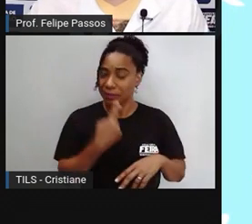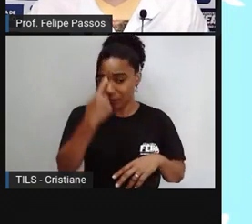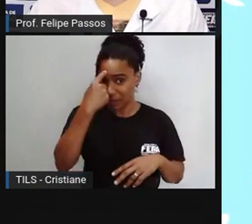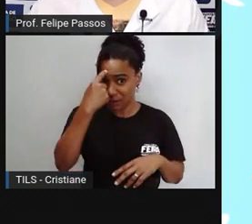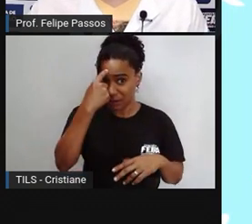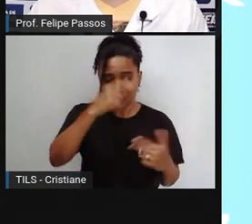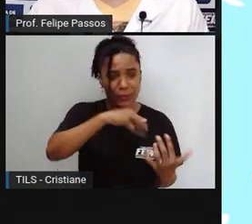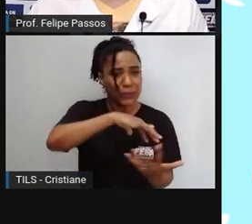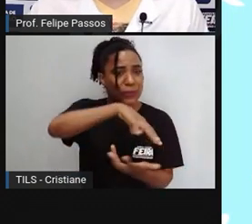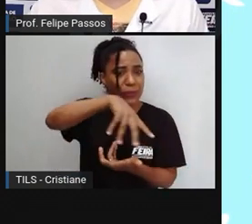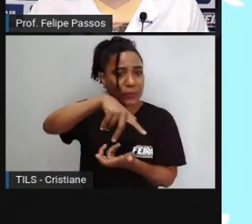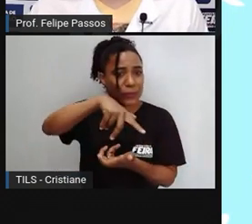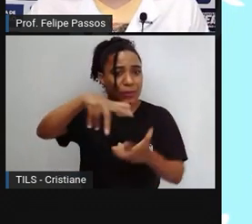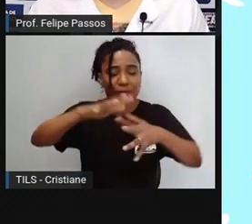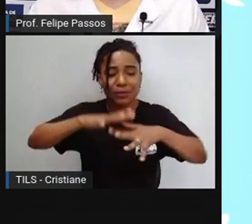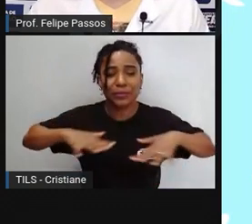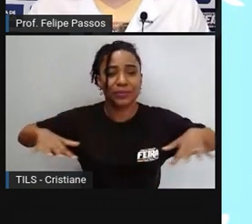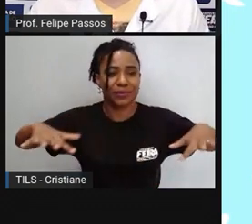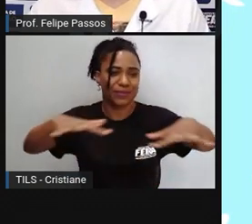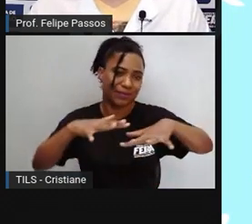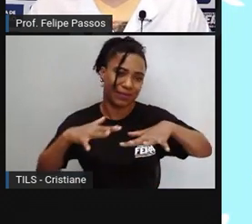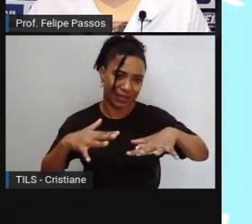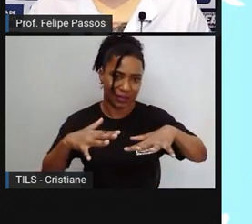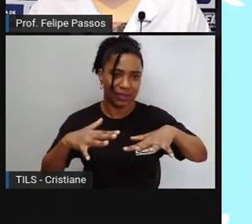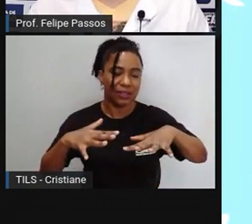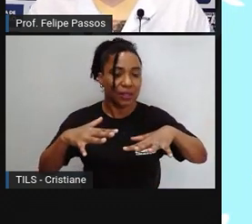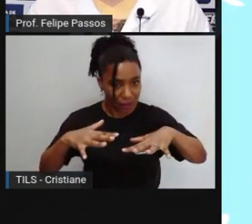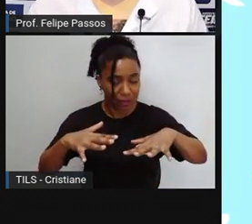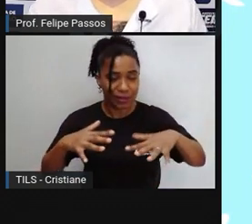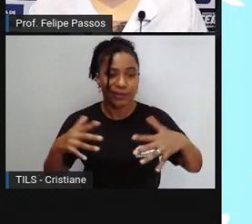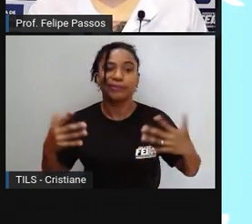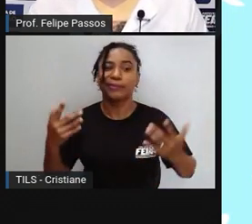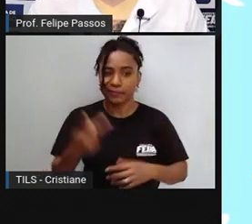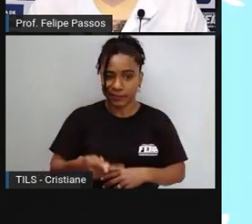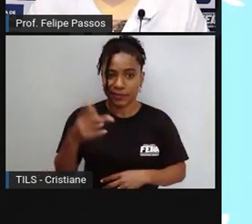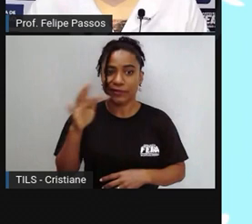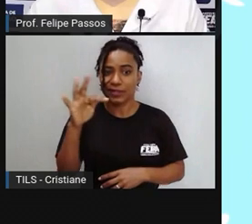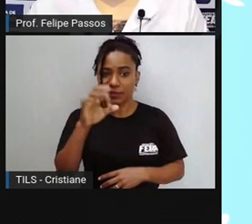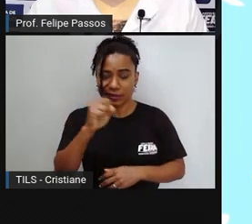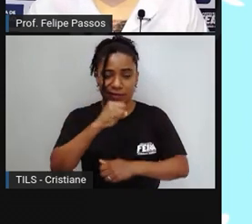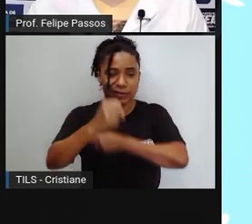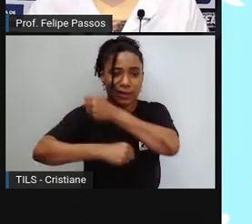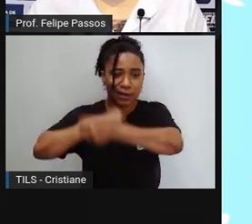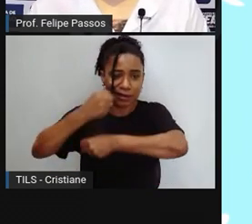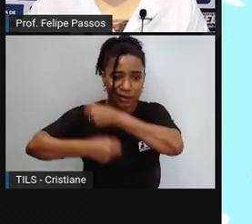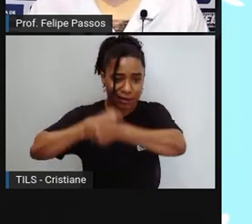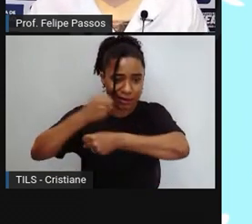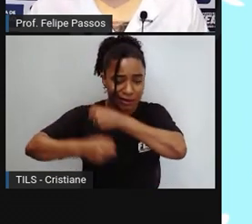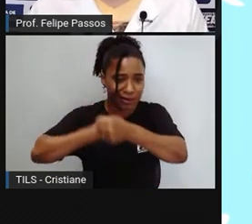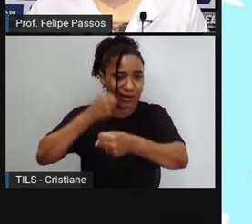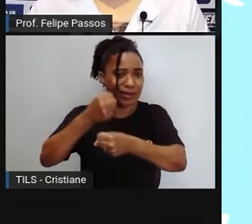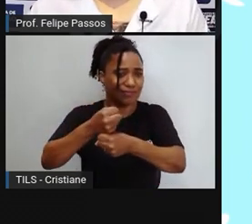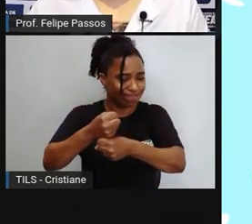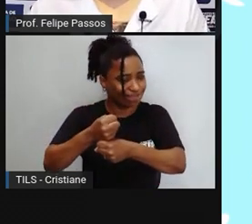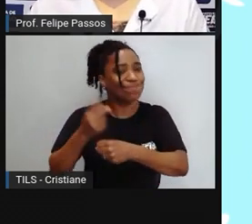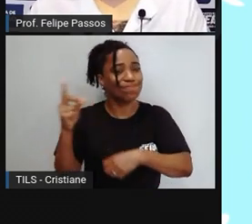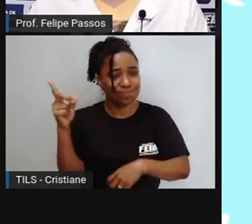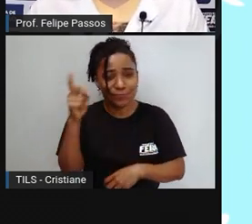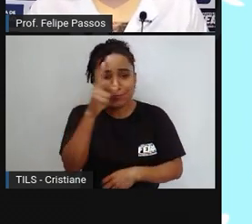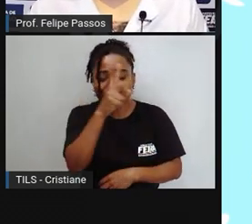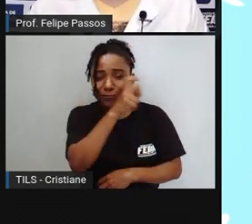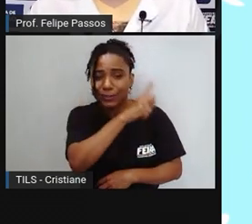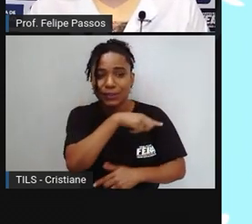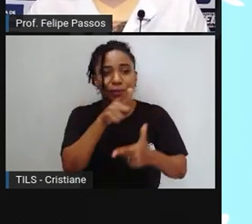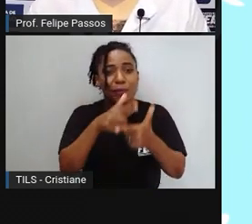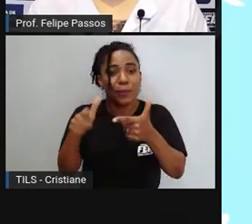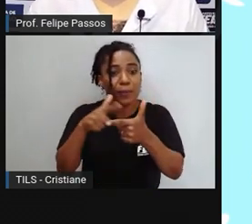a nossa cidade, especificamente, ela tem enfrentado há décadas uma questão, desafios relacionados ao nosso